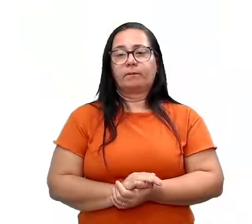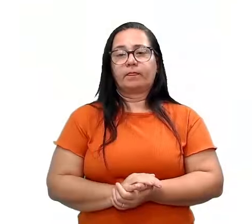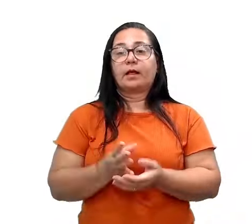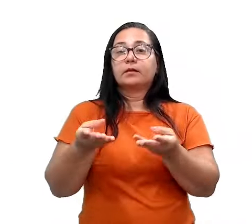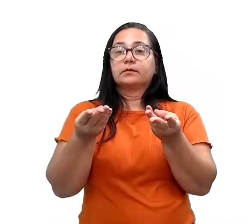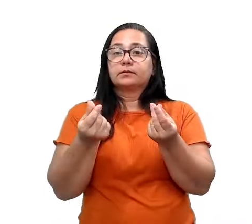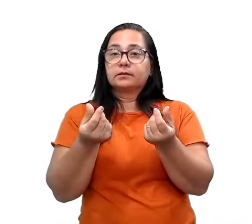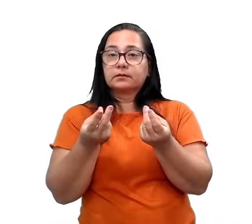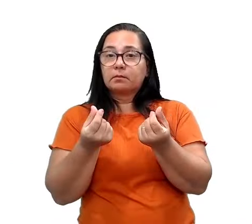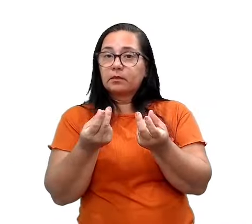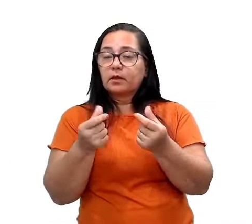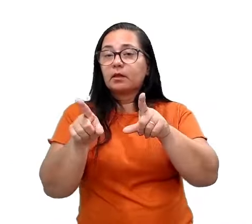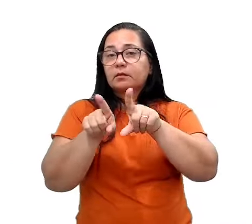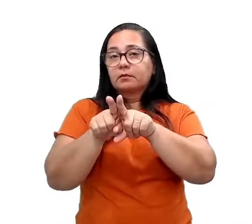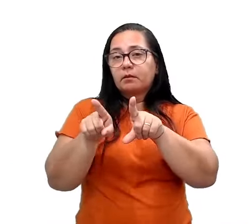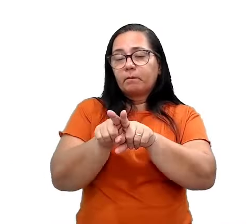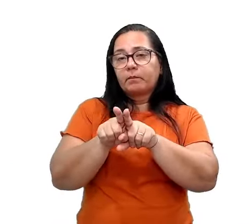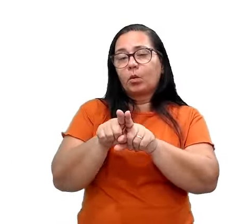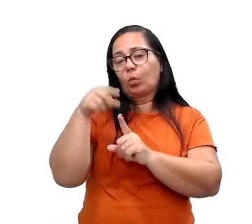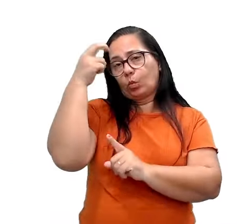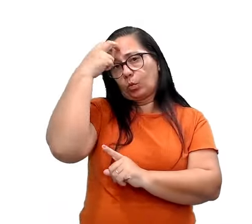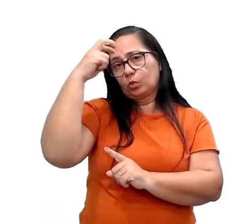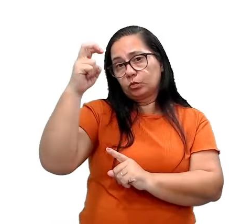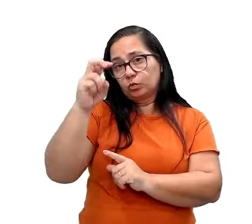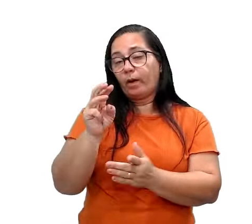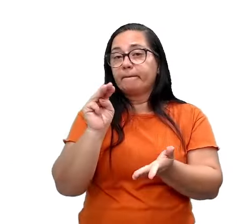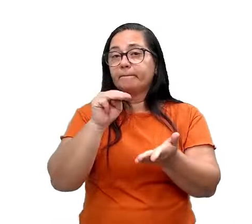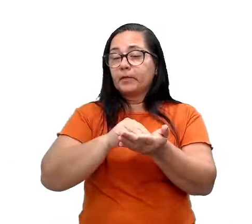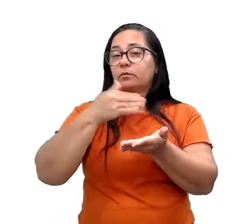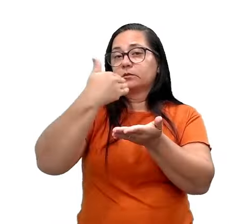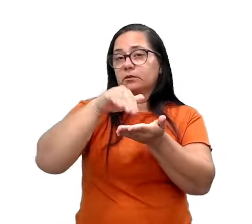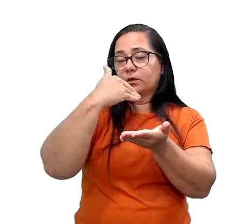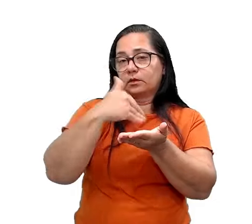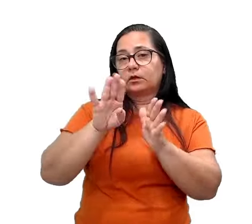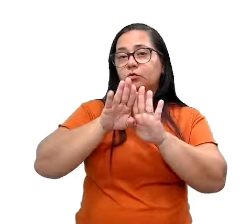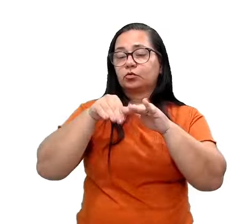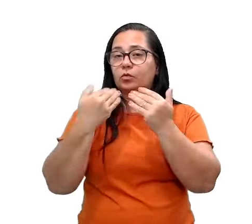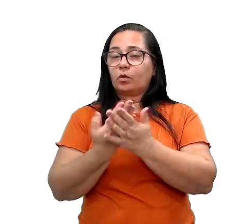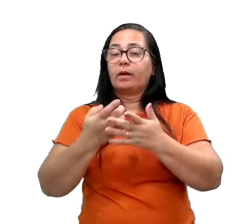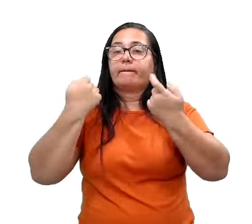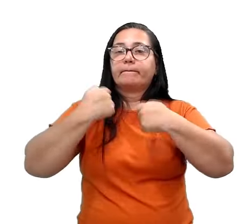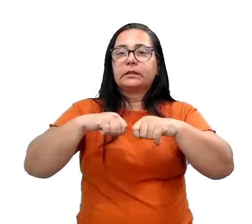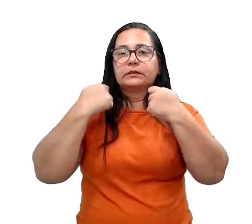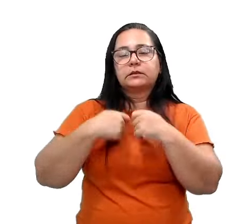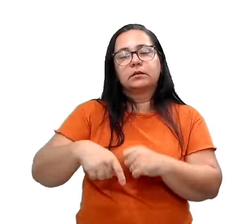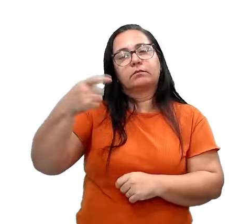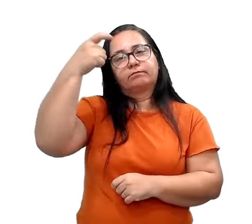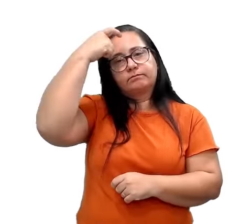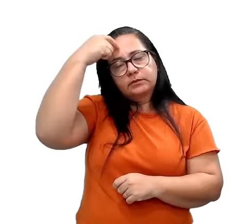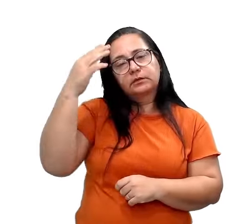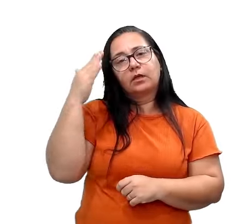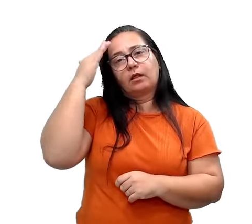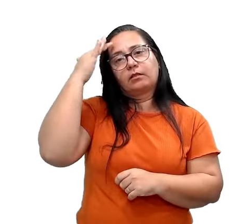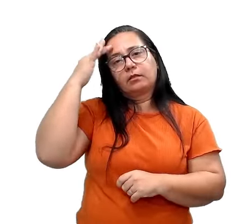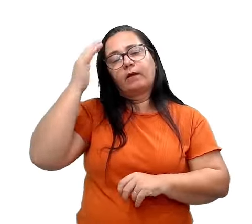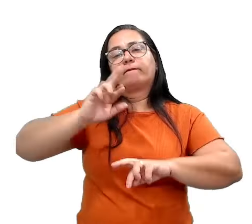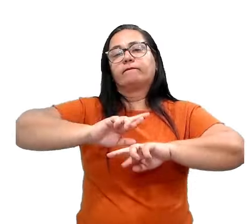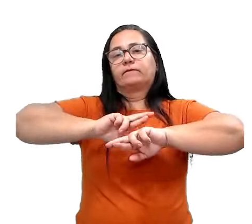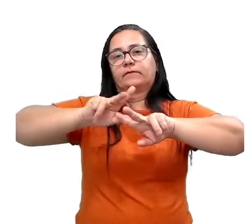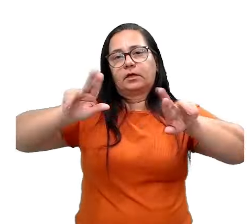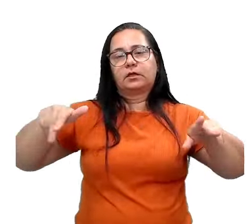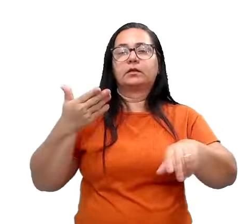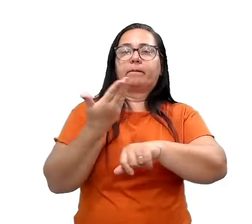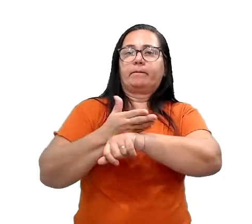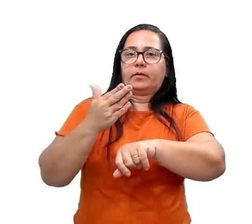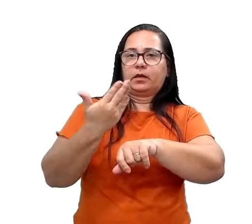Sensibilidade cultural. Os membros da Secretaria Escolar devem estar cientes das diferentes práticas